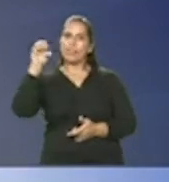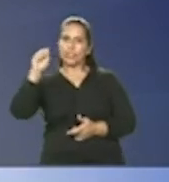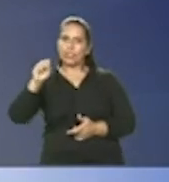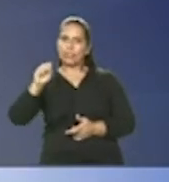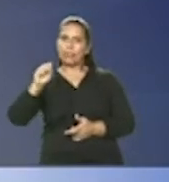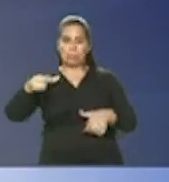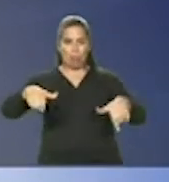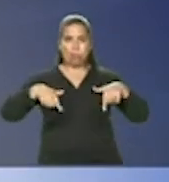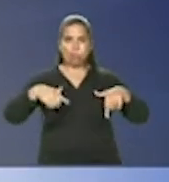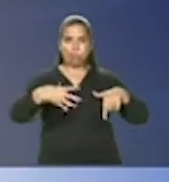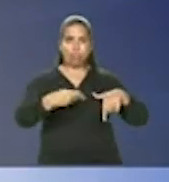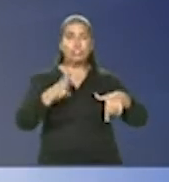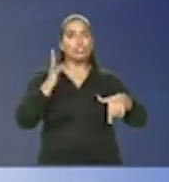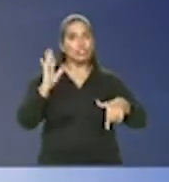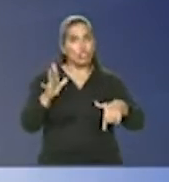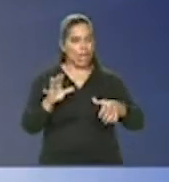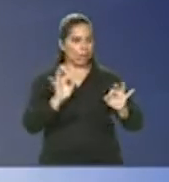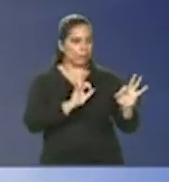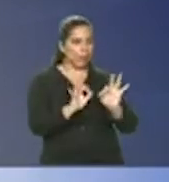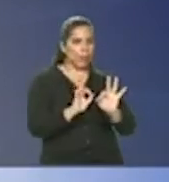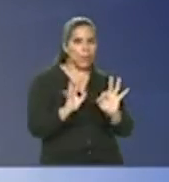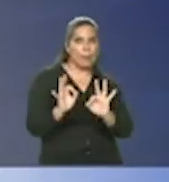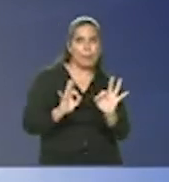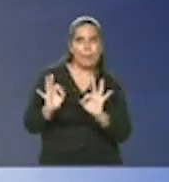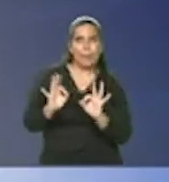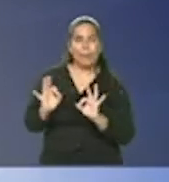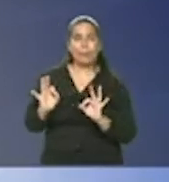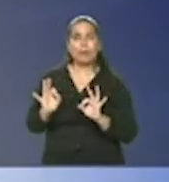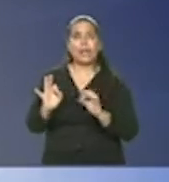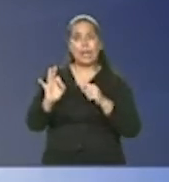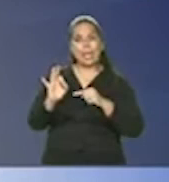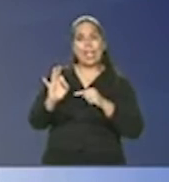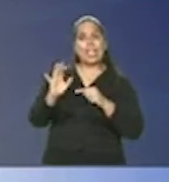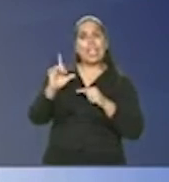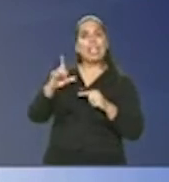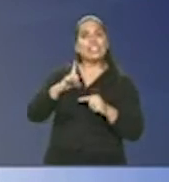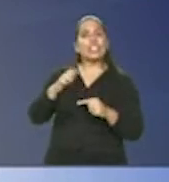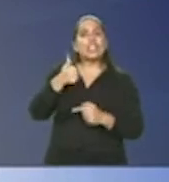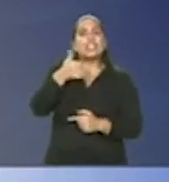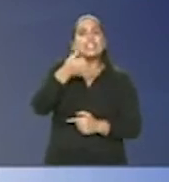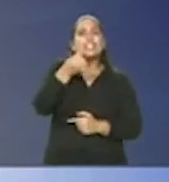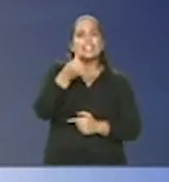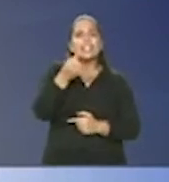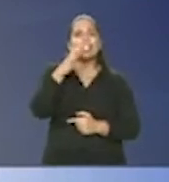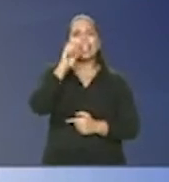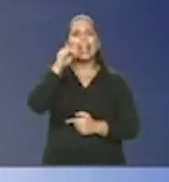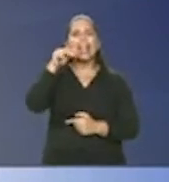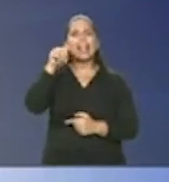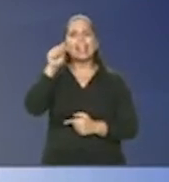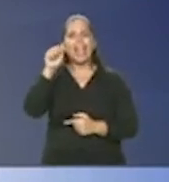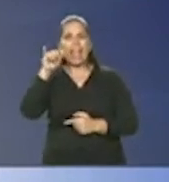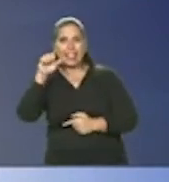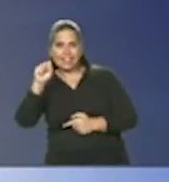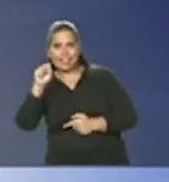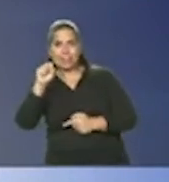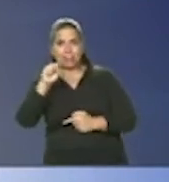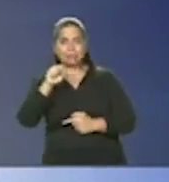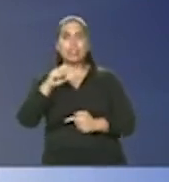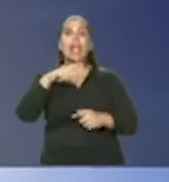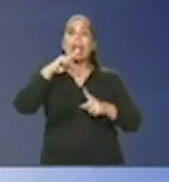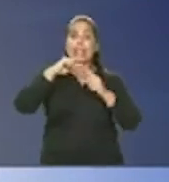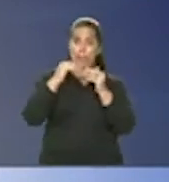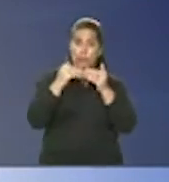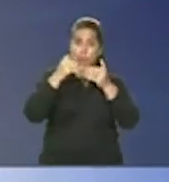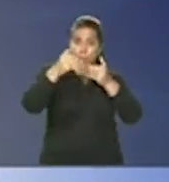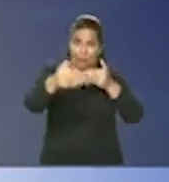todos já instalados mas eles eram de 16 canais mais à frente nós compramos 16